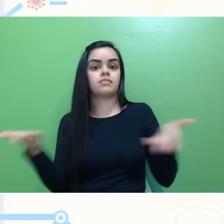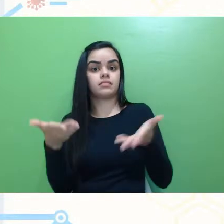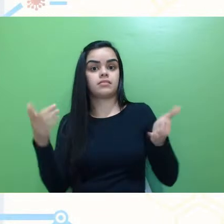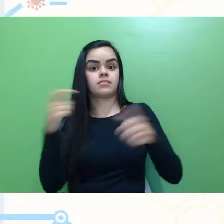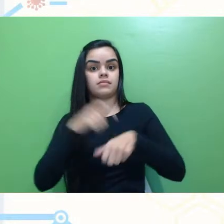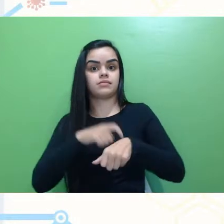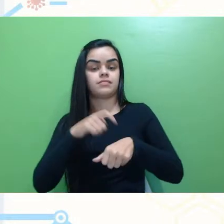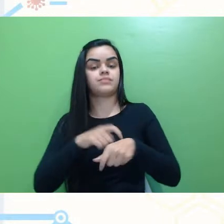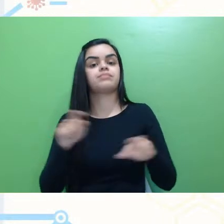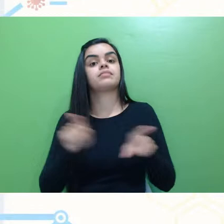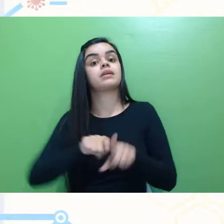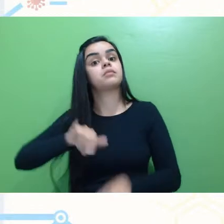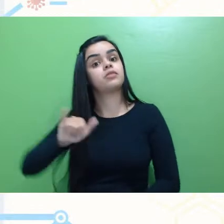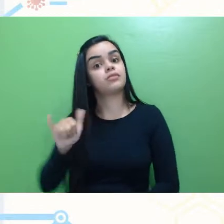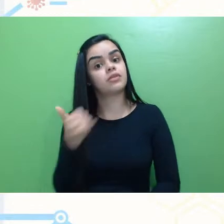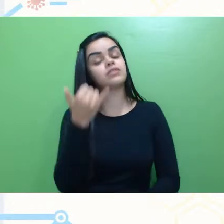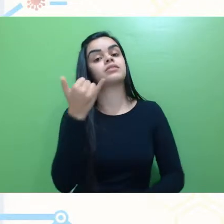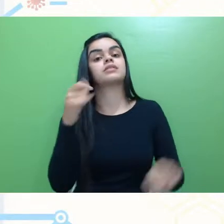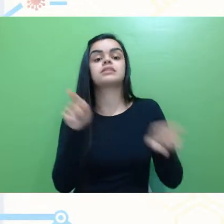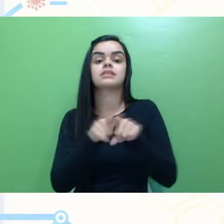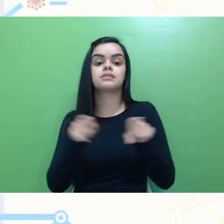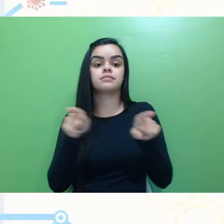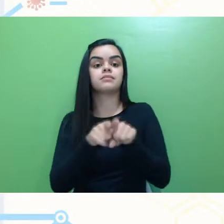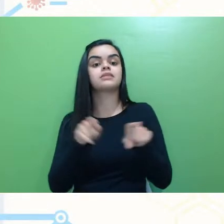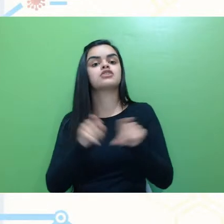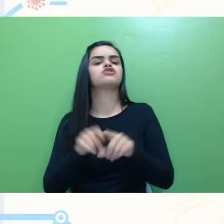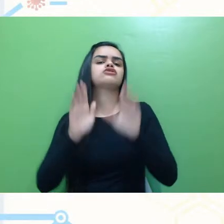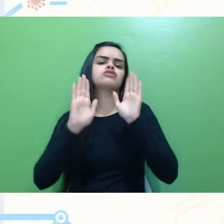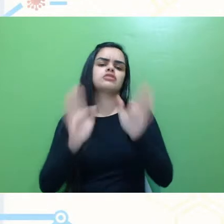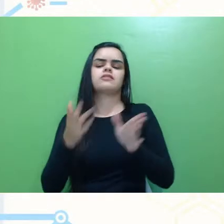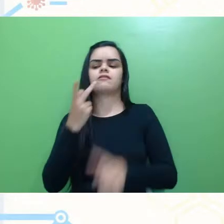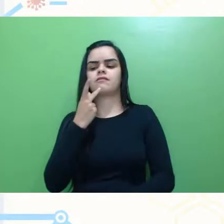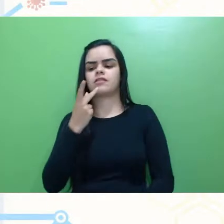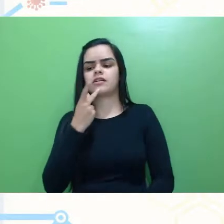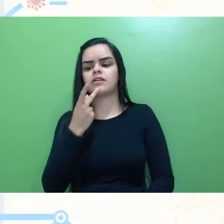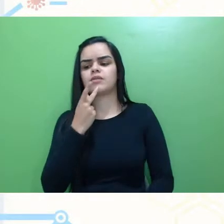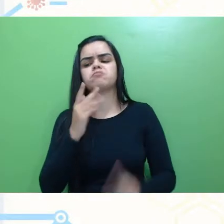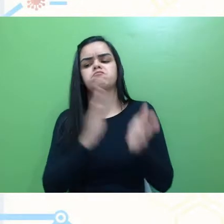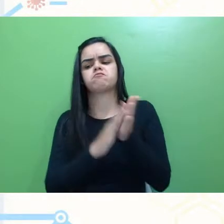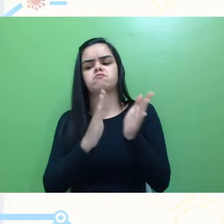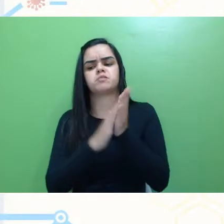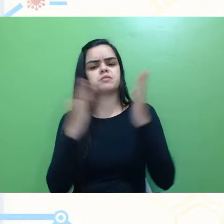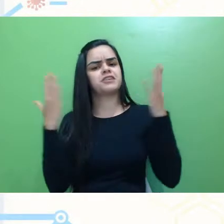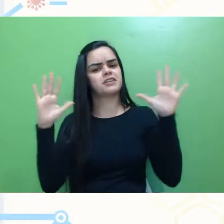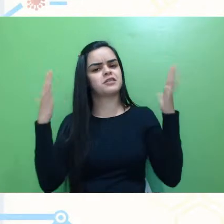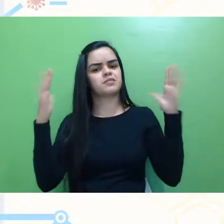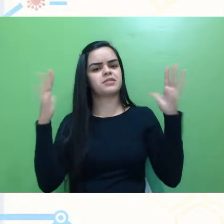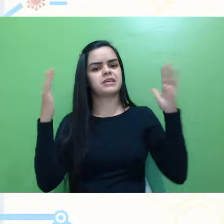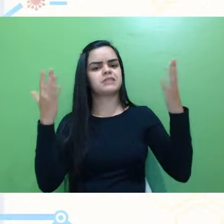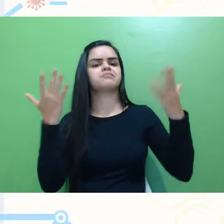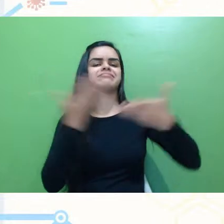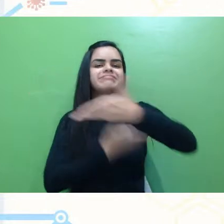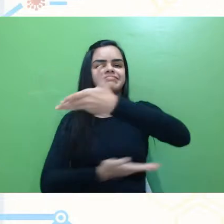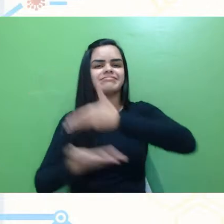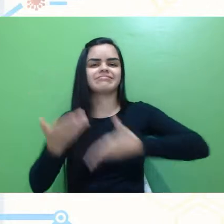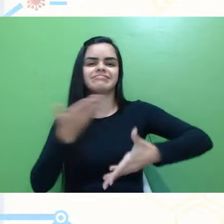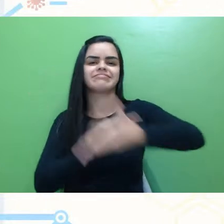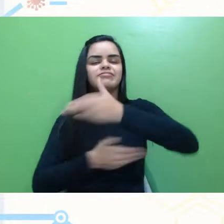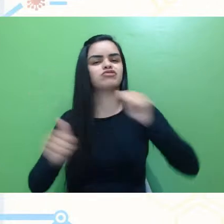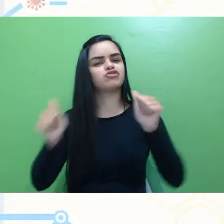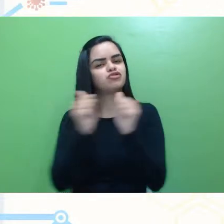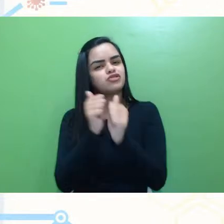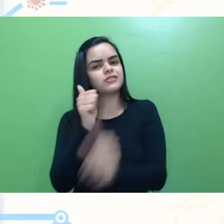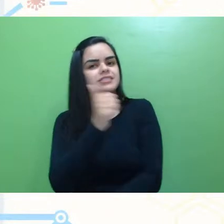e aproveito para reforçar, então, o que disse, né, para parabenizar o envolvimento de todos os estudantes